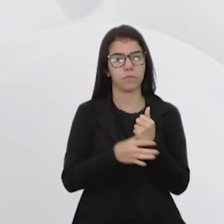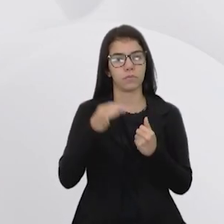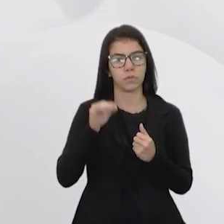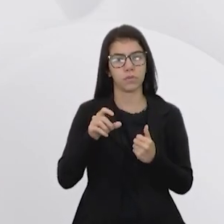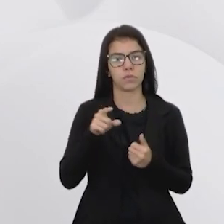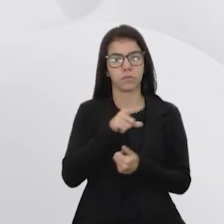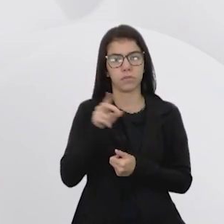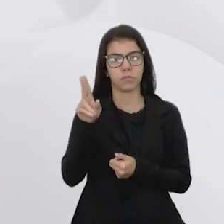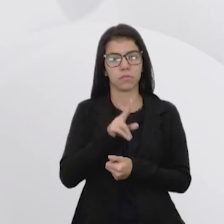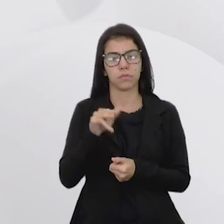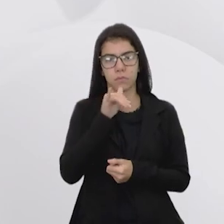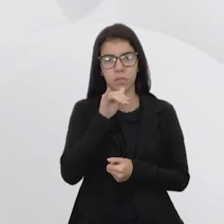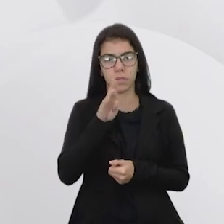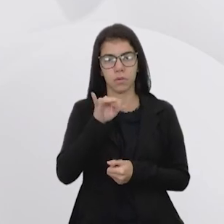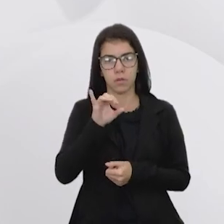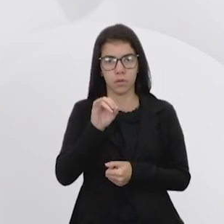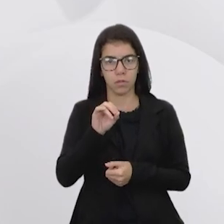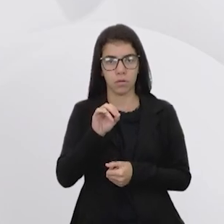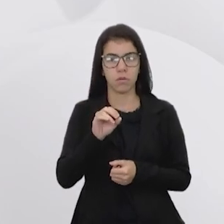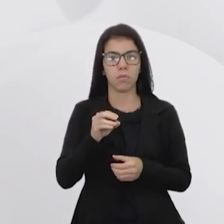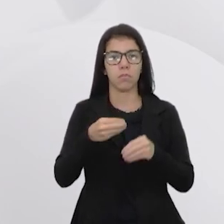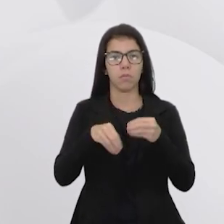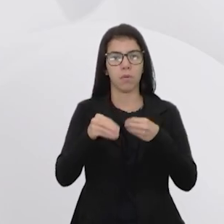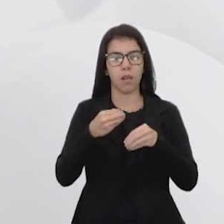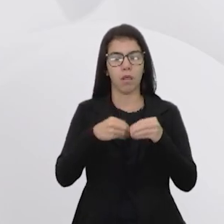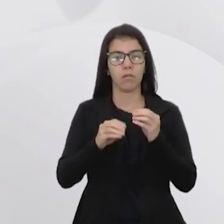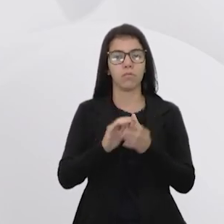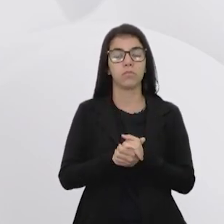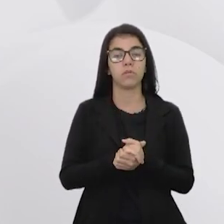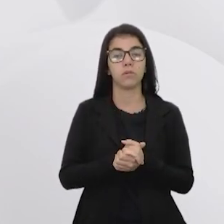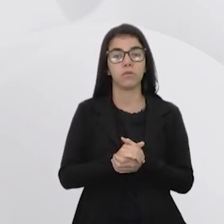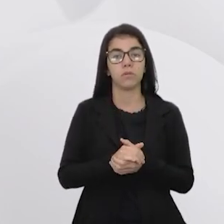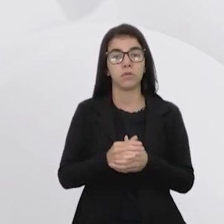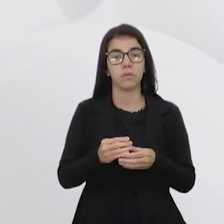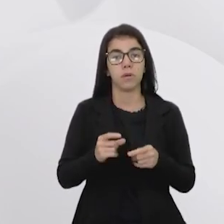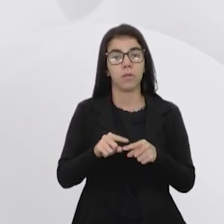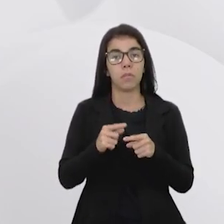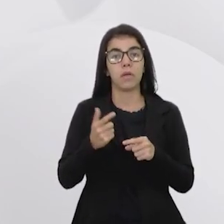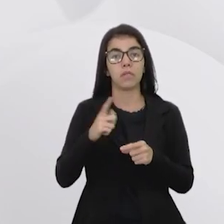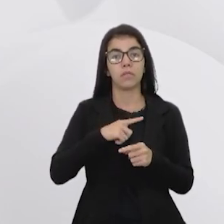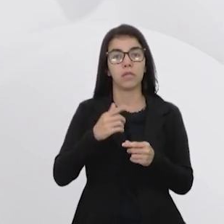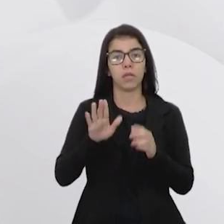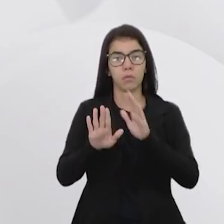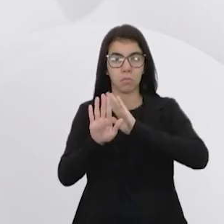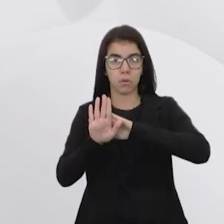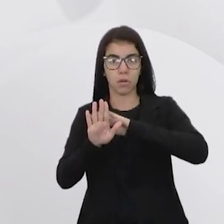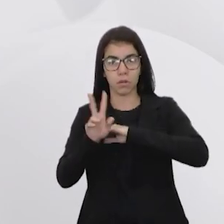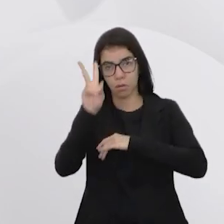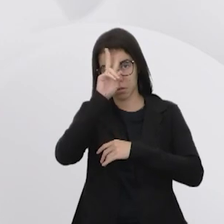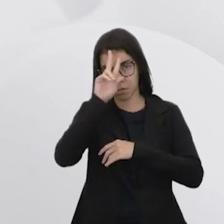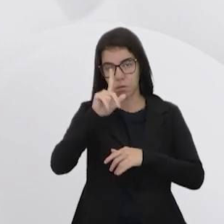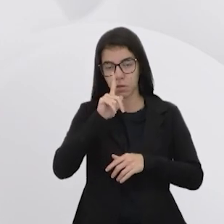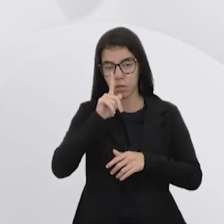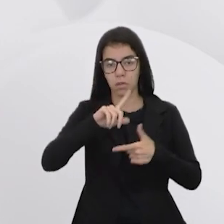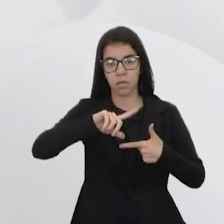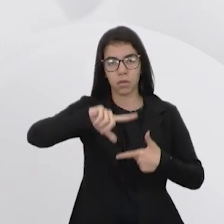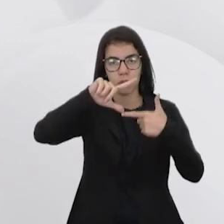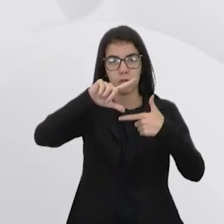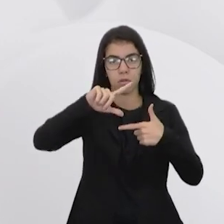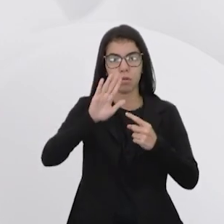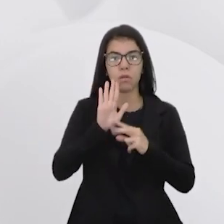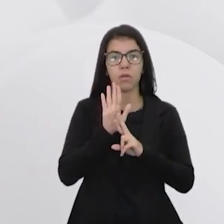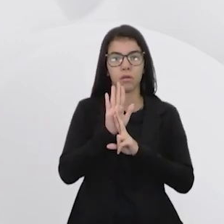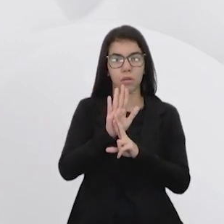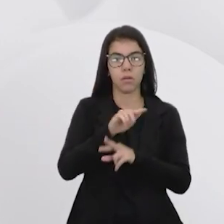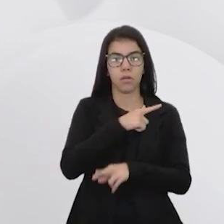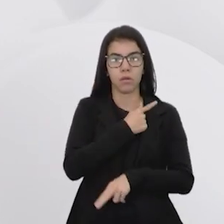você usar biodegradável, para você usar menos, tal, tal, tal. Só que eu tenho outro lado da história, que vocês têm uma imagem que representa o governo, né?